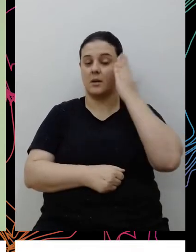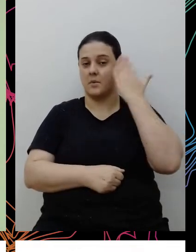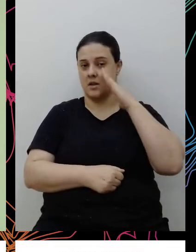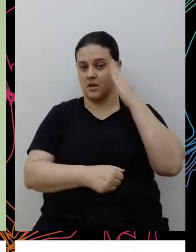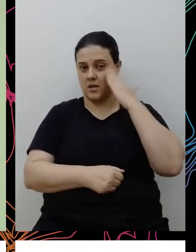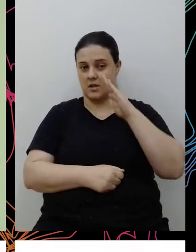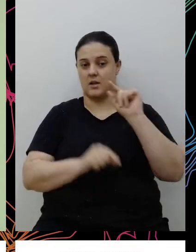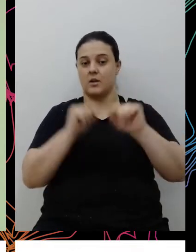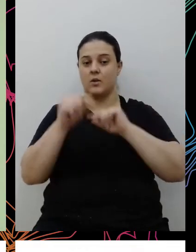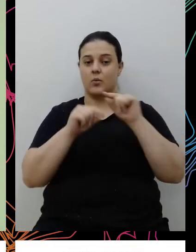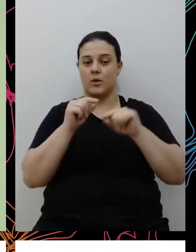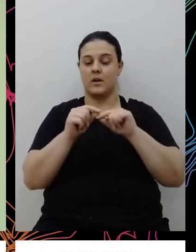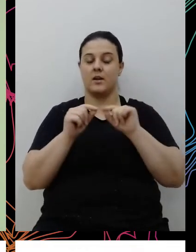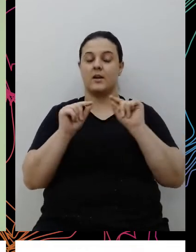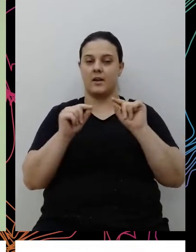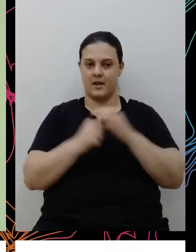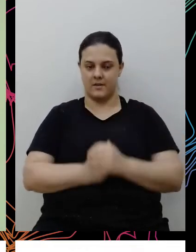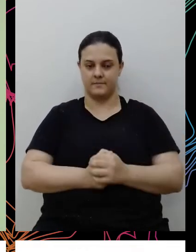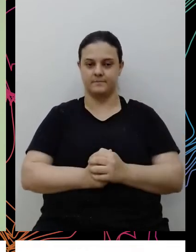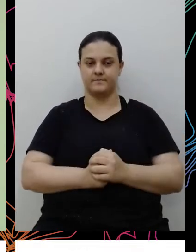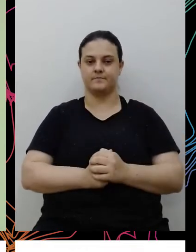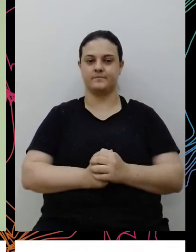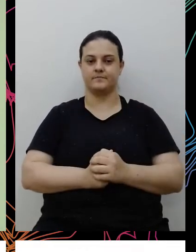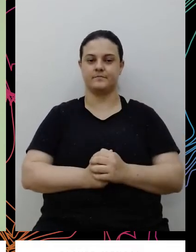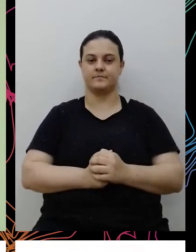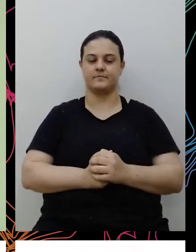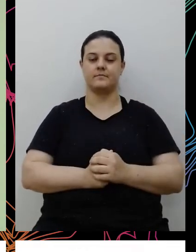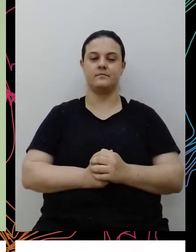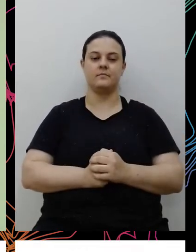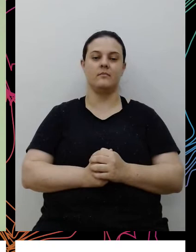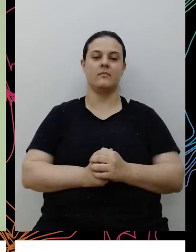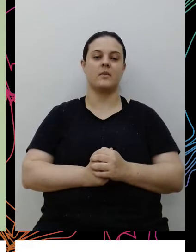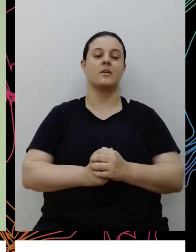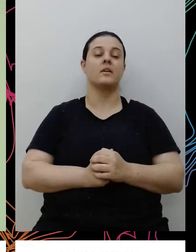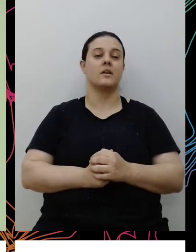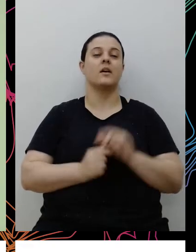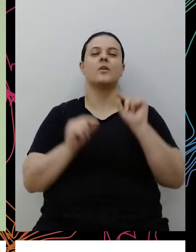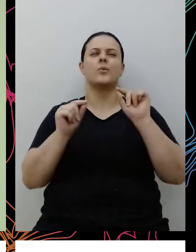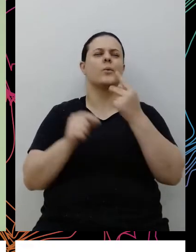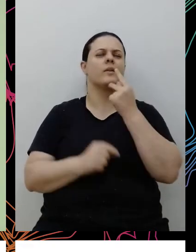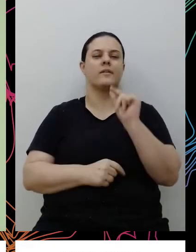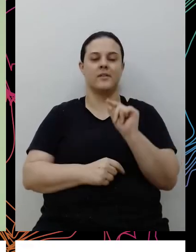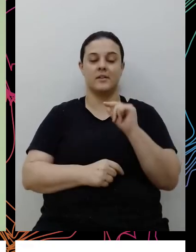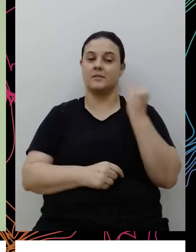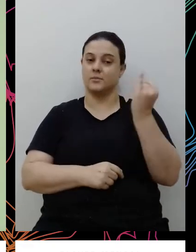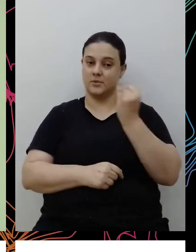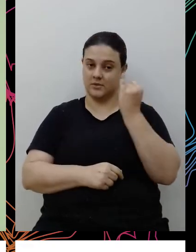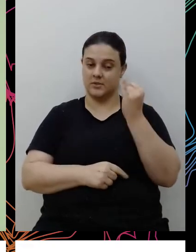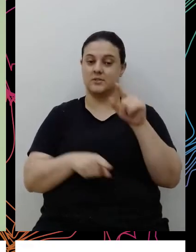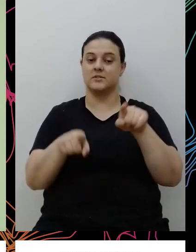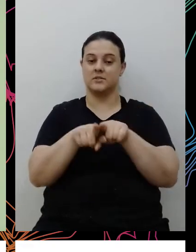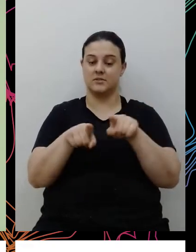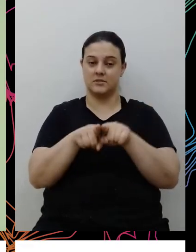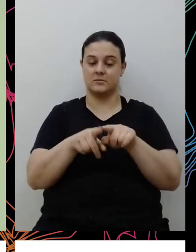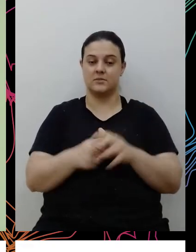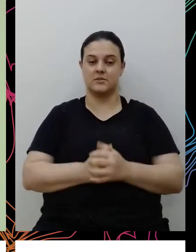sobre o racismo no Brasil, do que a gente está falando e aí é super importante, Marina,